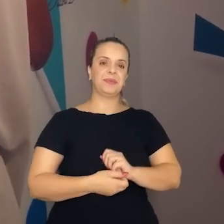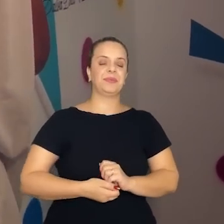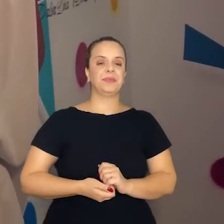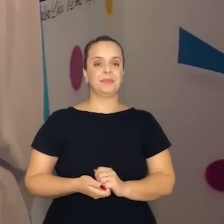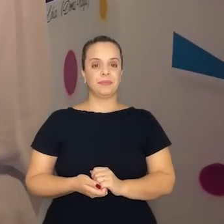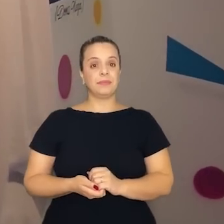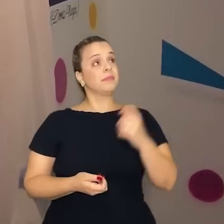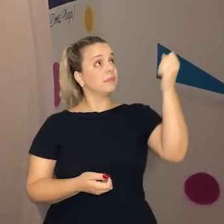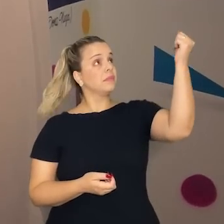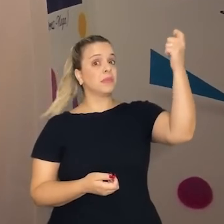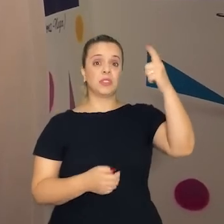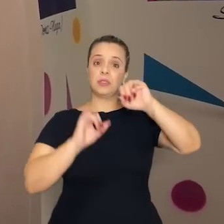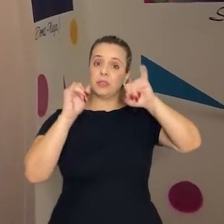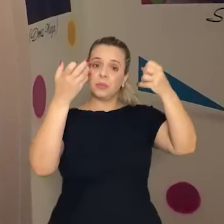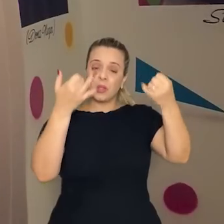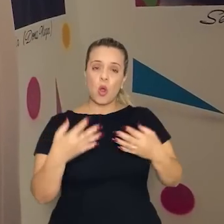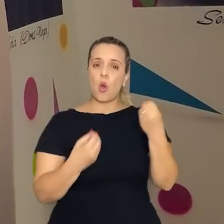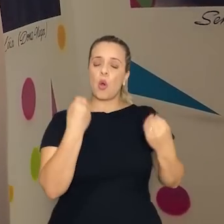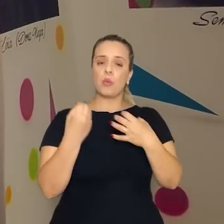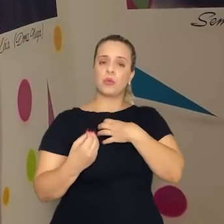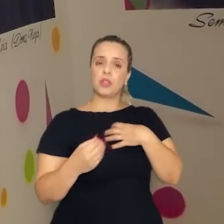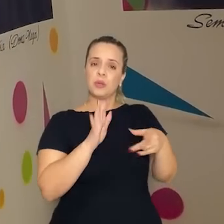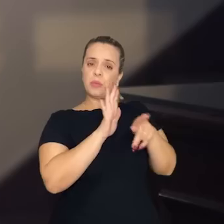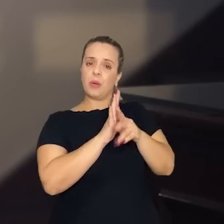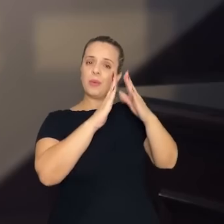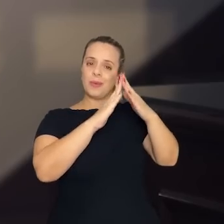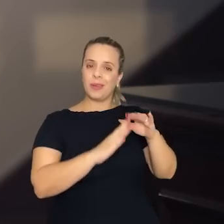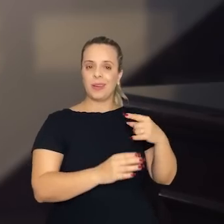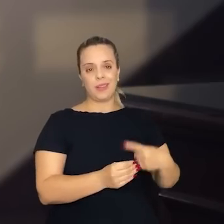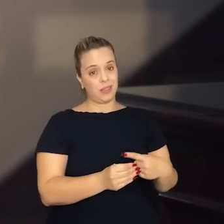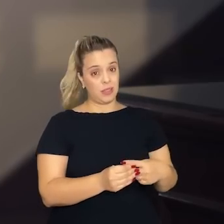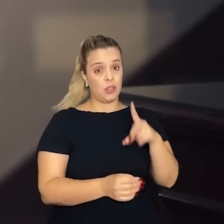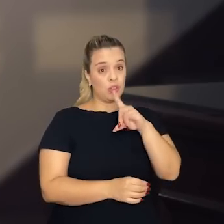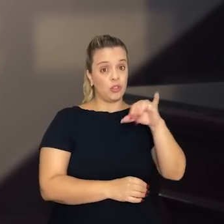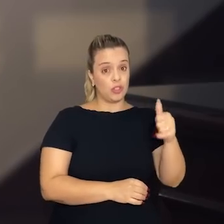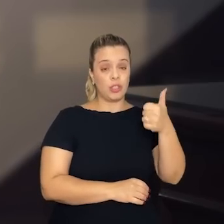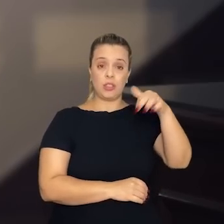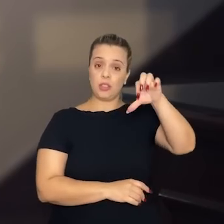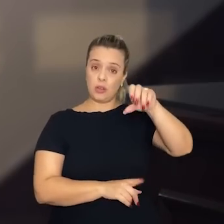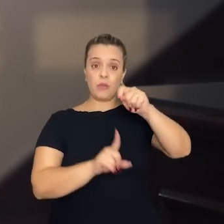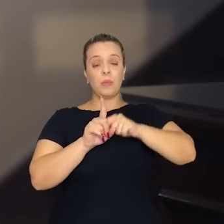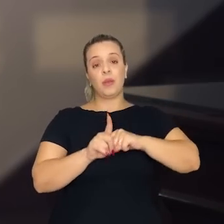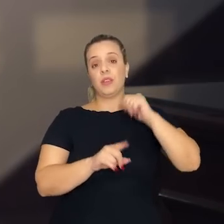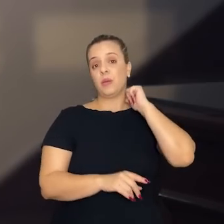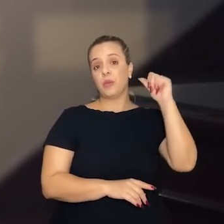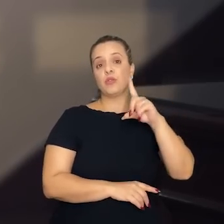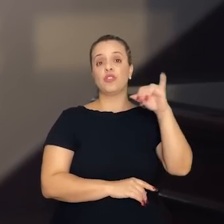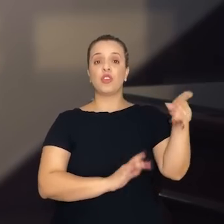O sol justificando o jeito de ser e estar na cidade. E no dia 19 de abril, dia do índio,